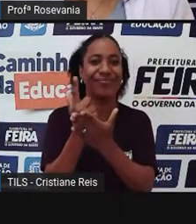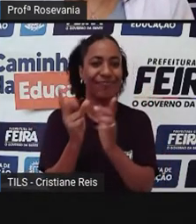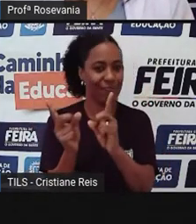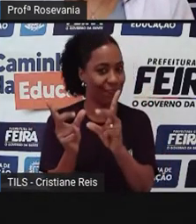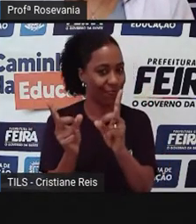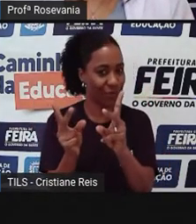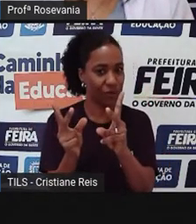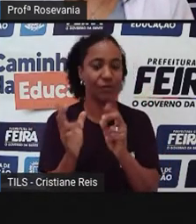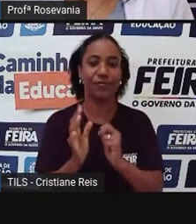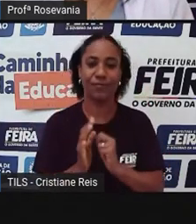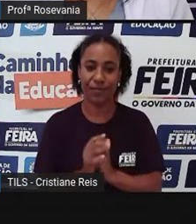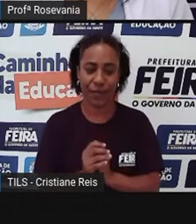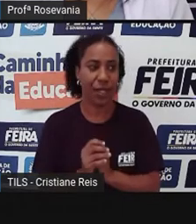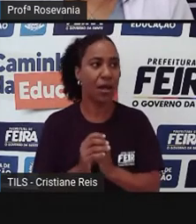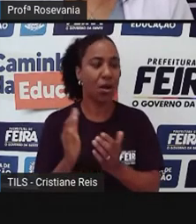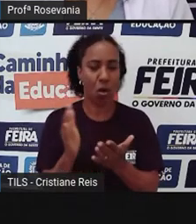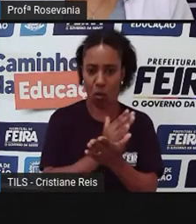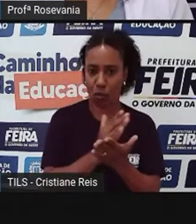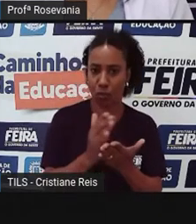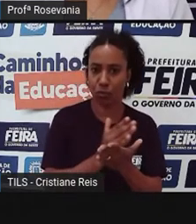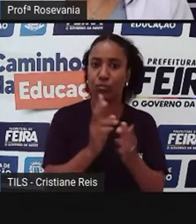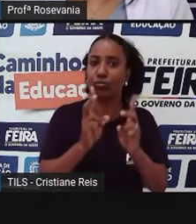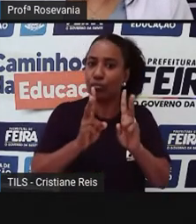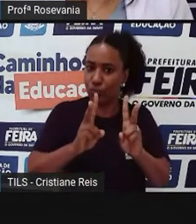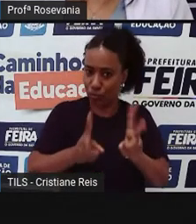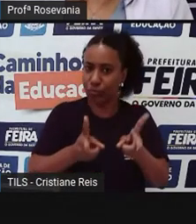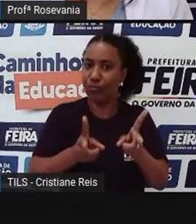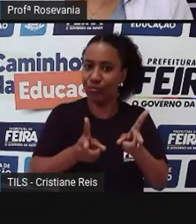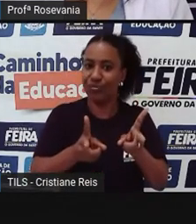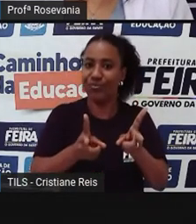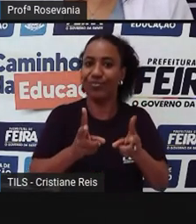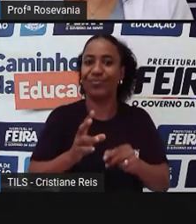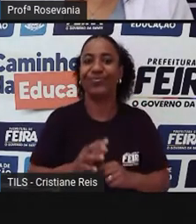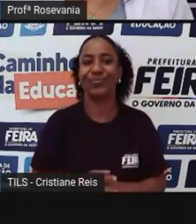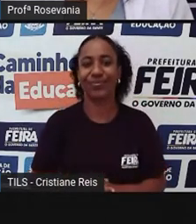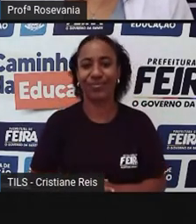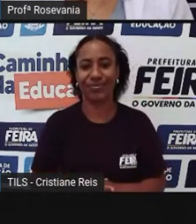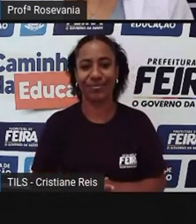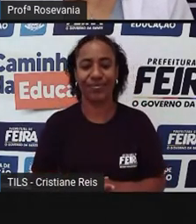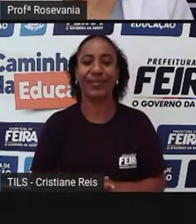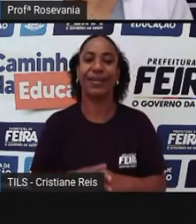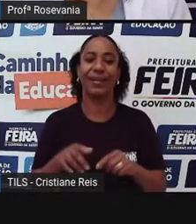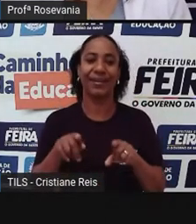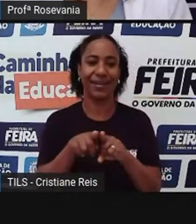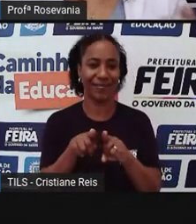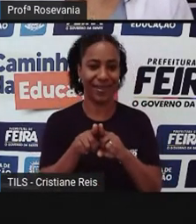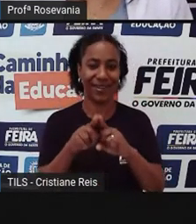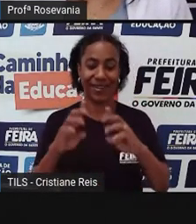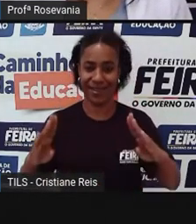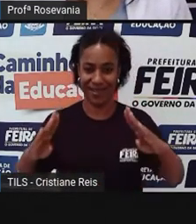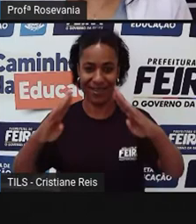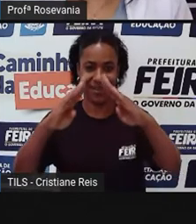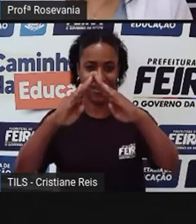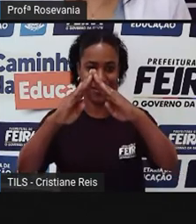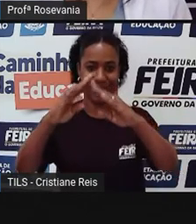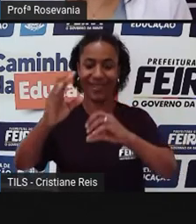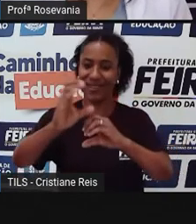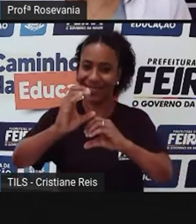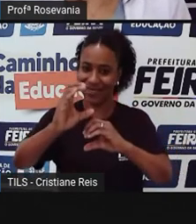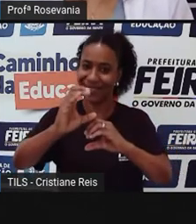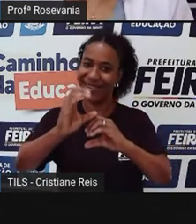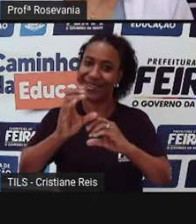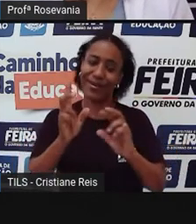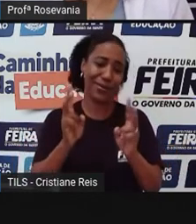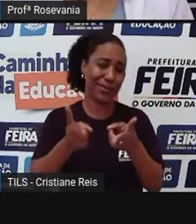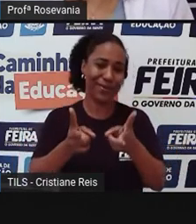ainda tem algumas coisas que permaneceram, né, exemplo do próprio prédio, né, do Cuca, que permanece aí como